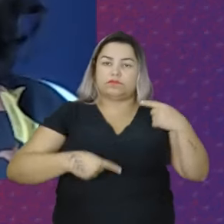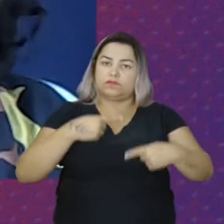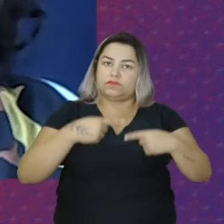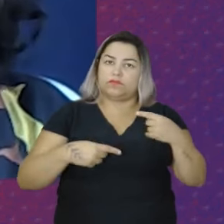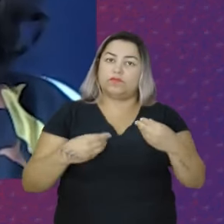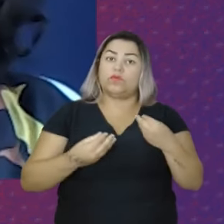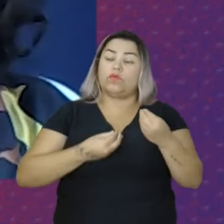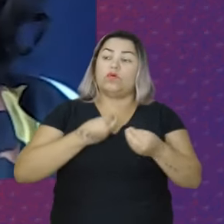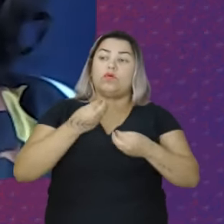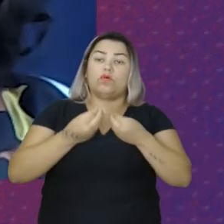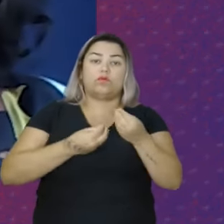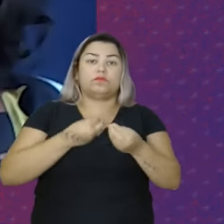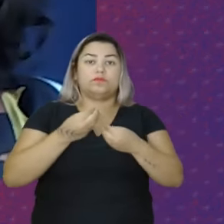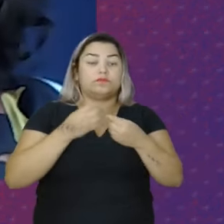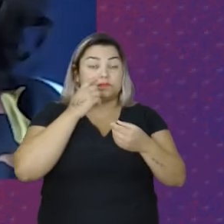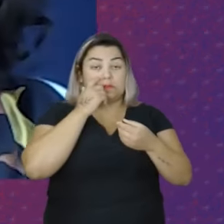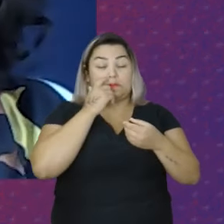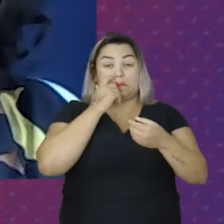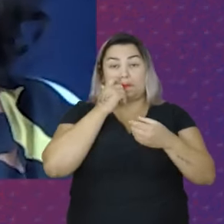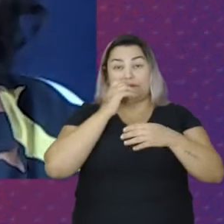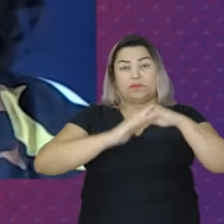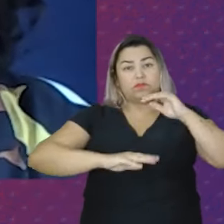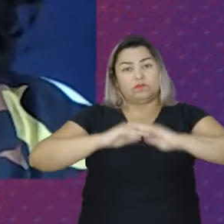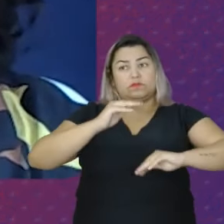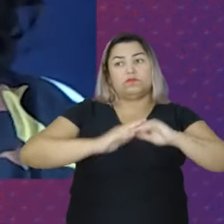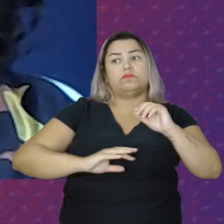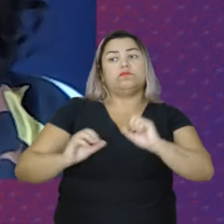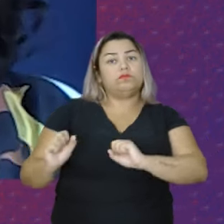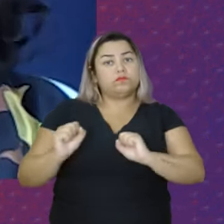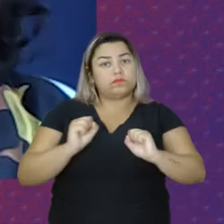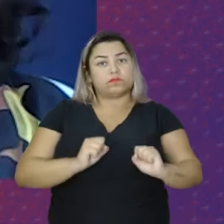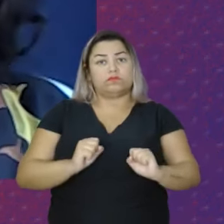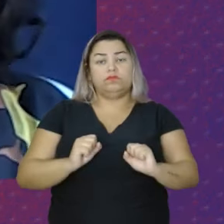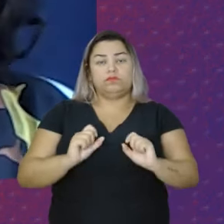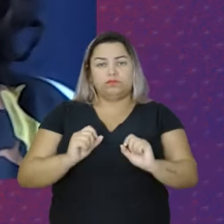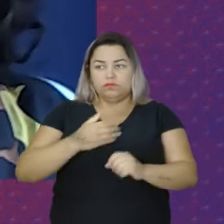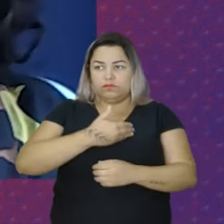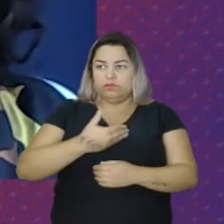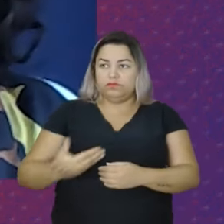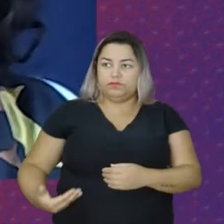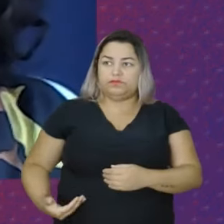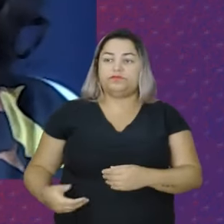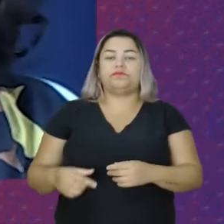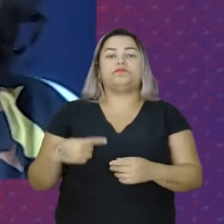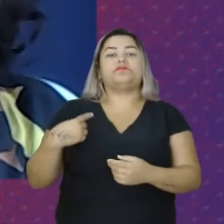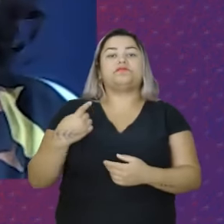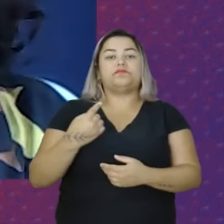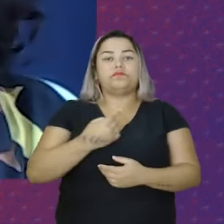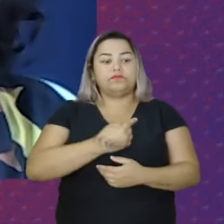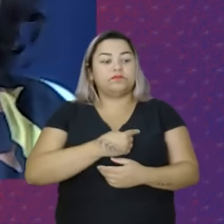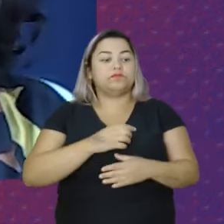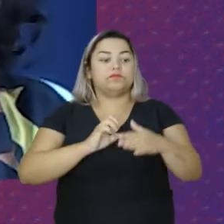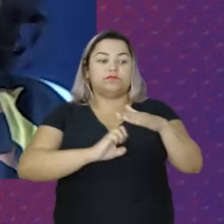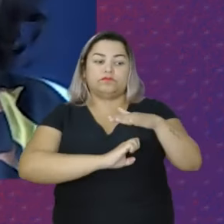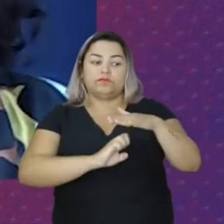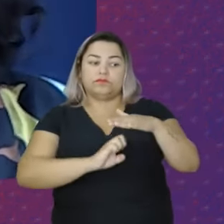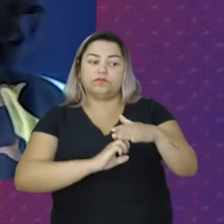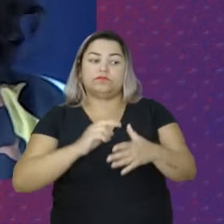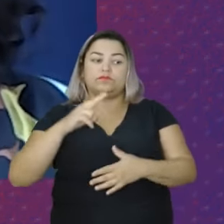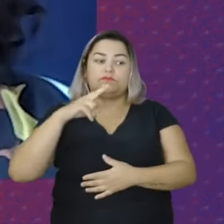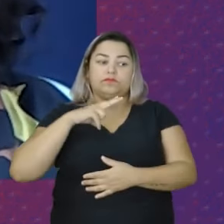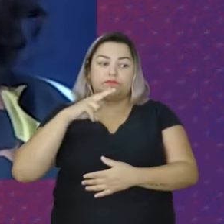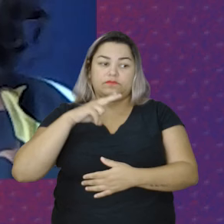Como Nos cargos Do poder público Mas mesmo Quando nós tratamos De empresas privadas